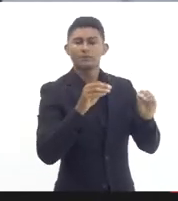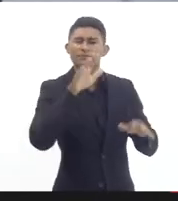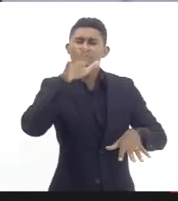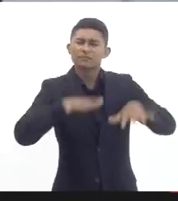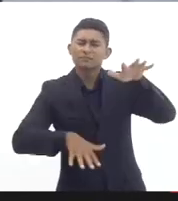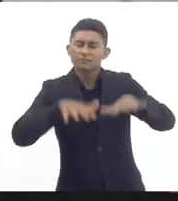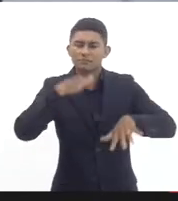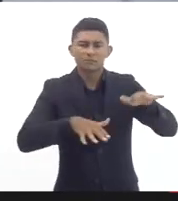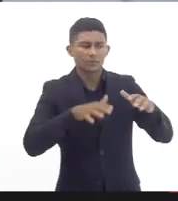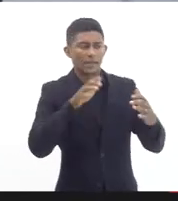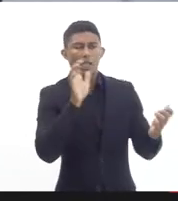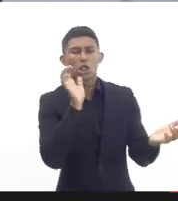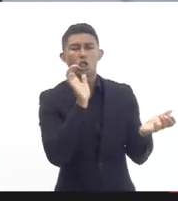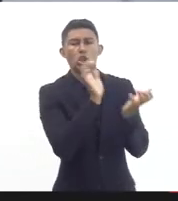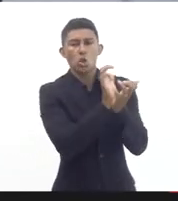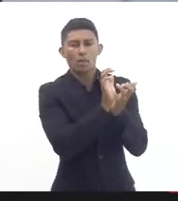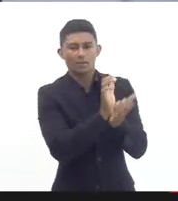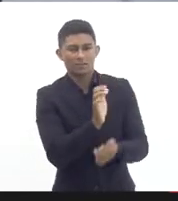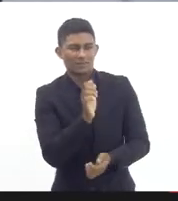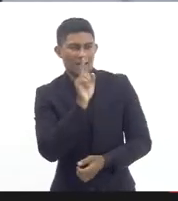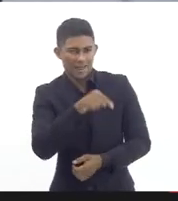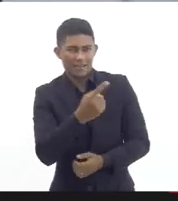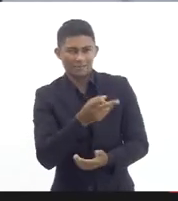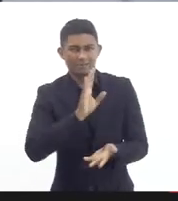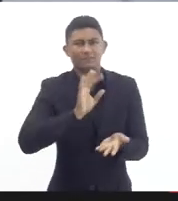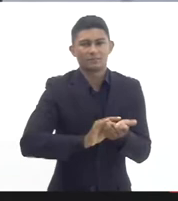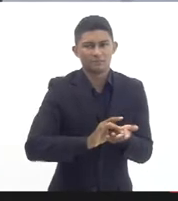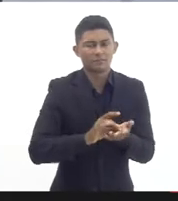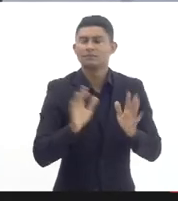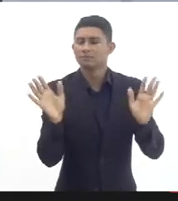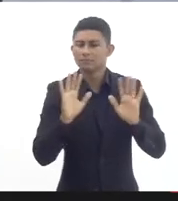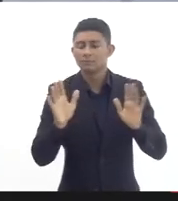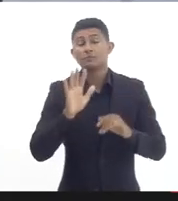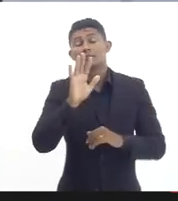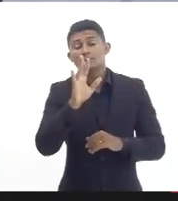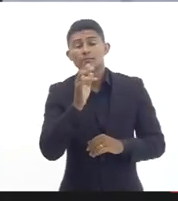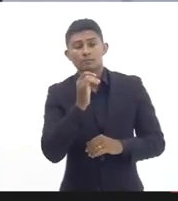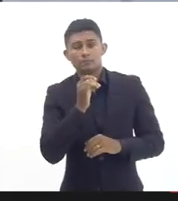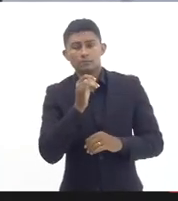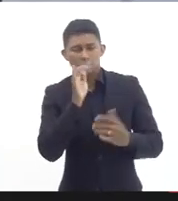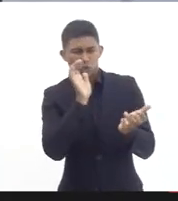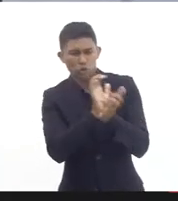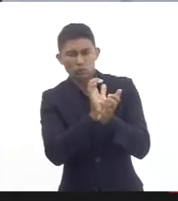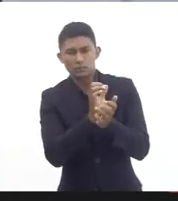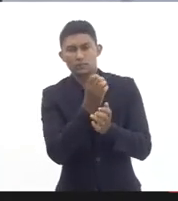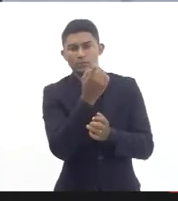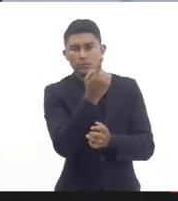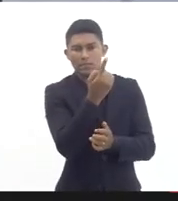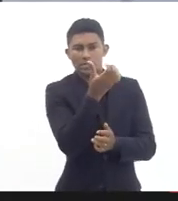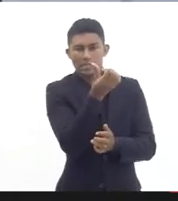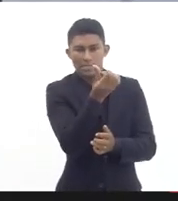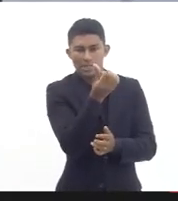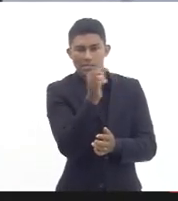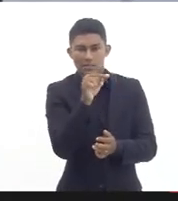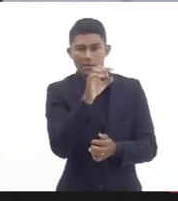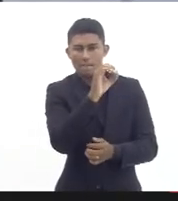não é uma turma real e esses 16 mil essas 16 mil turmas com algum tipo de carência